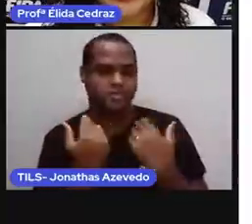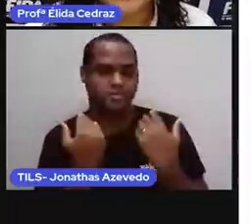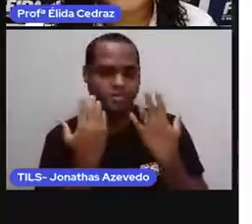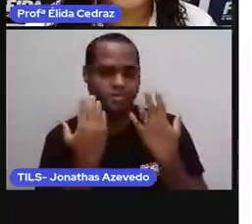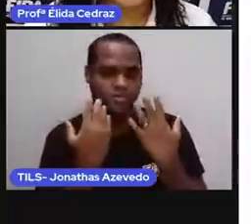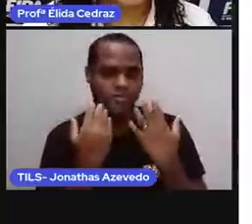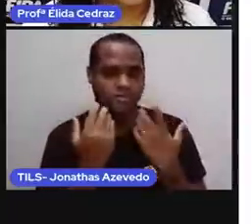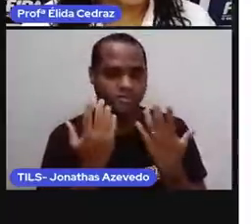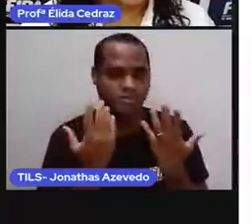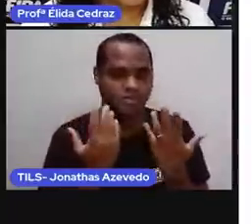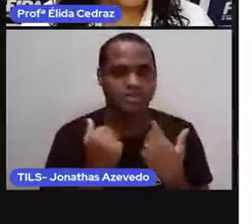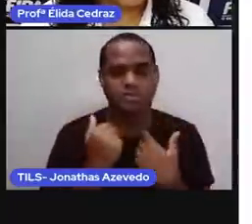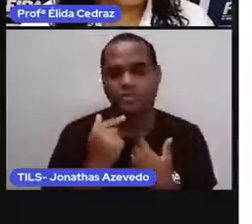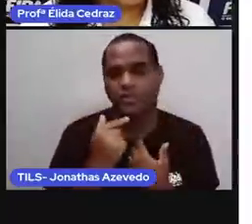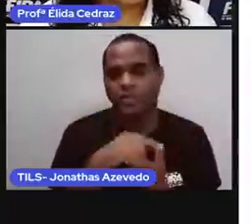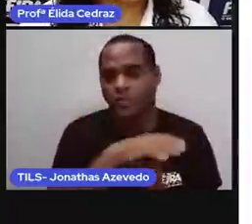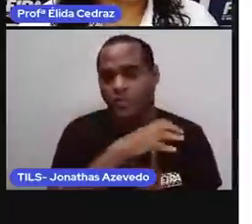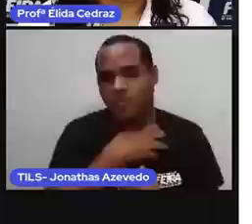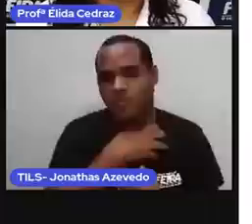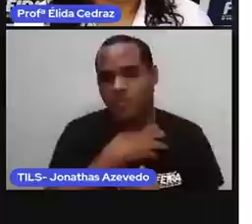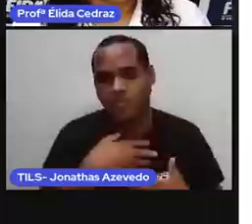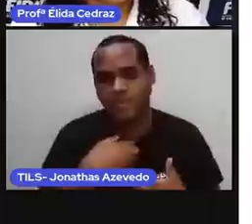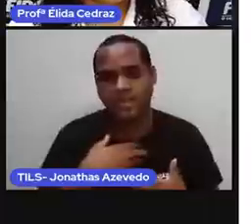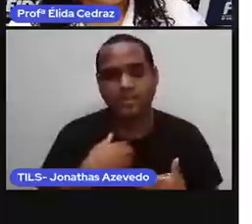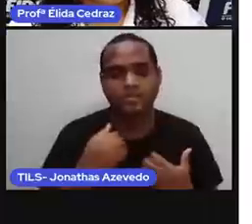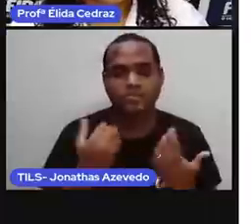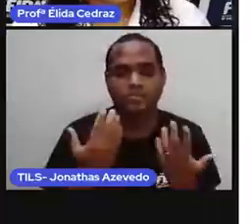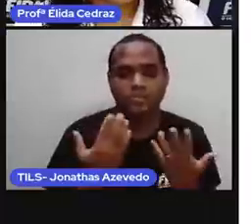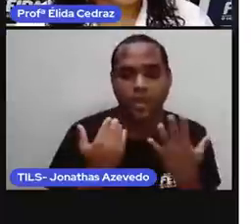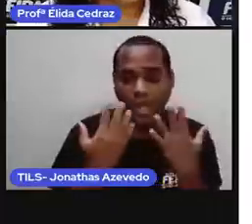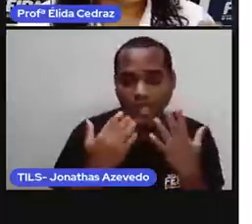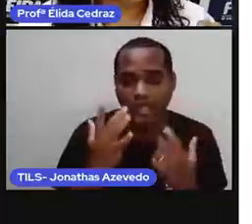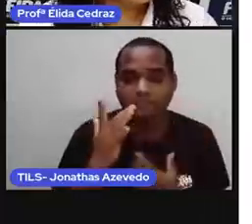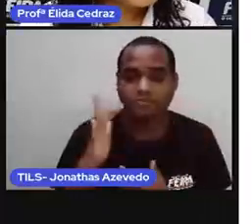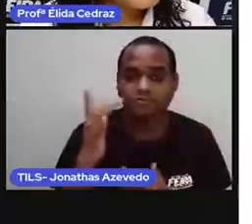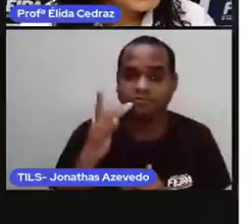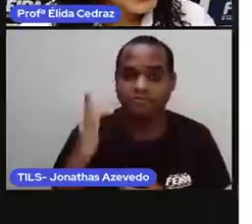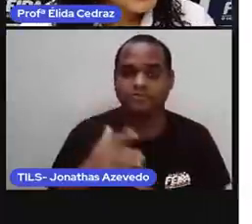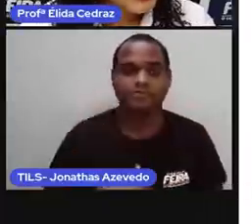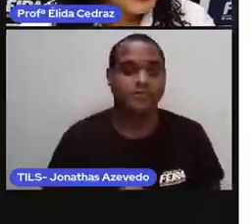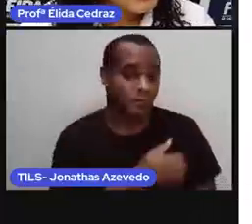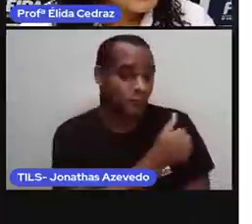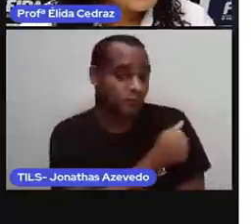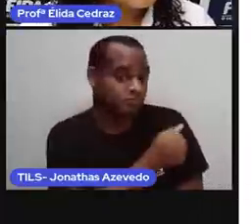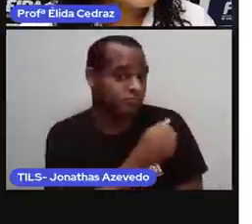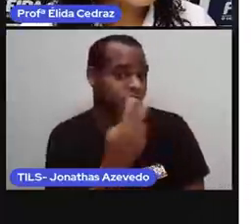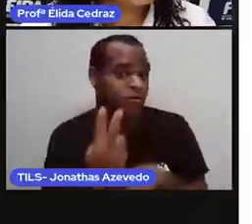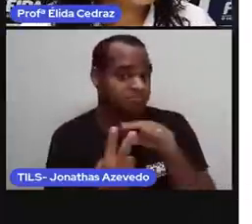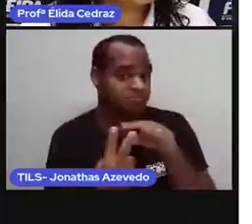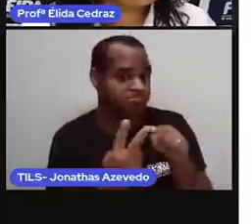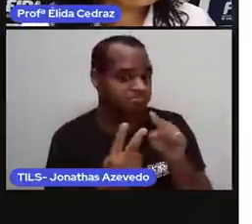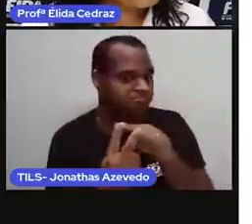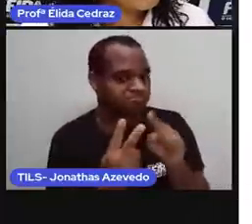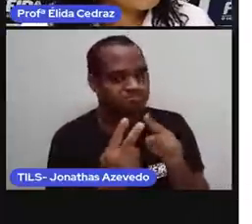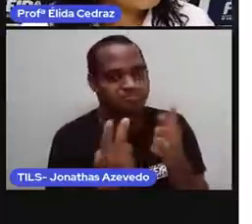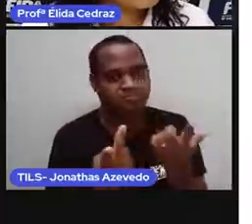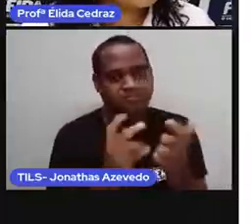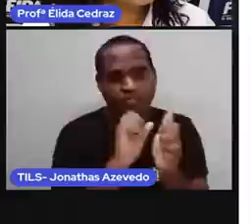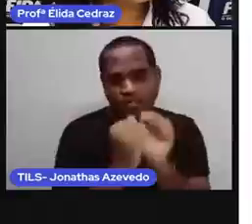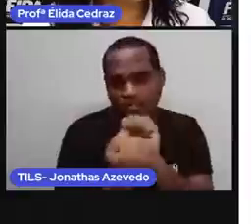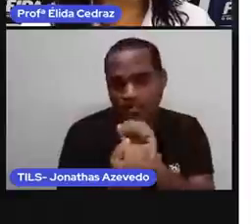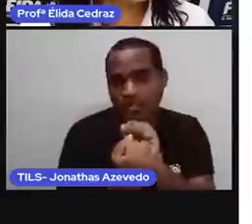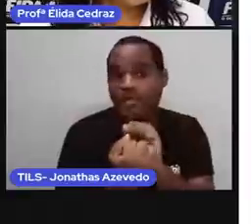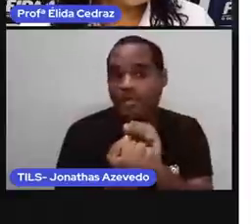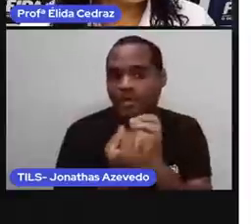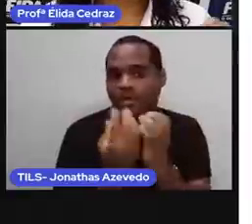leão dourado? Ó, os alunos fizeram duas estratégias para saber o peso